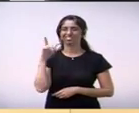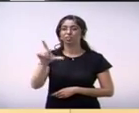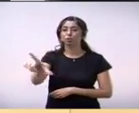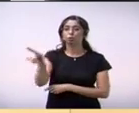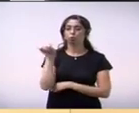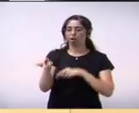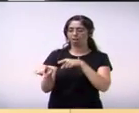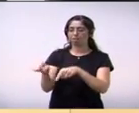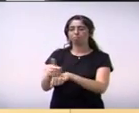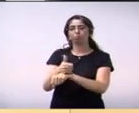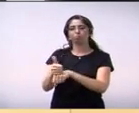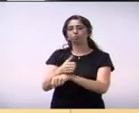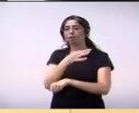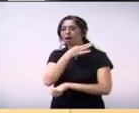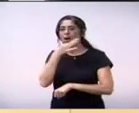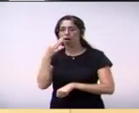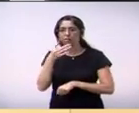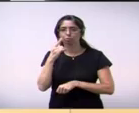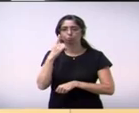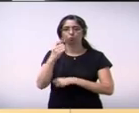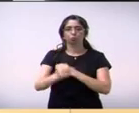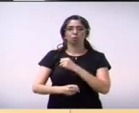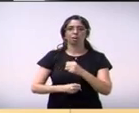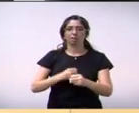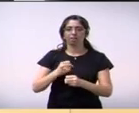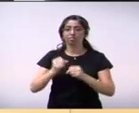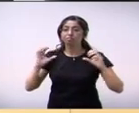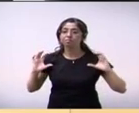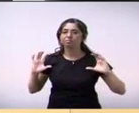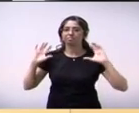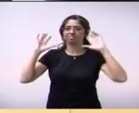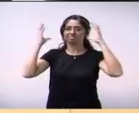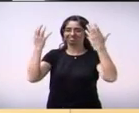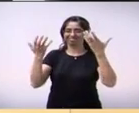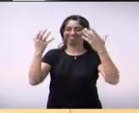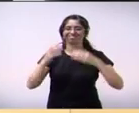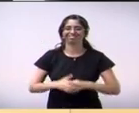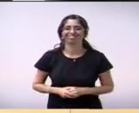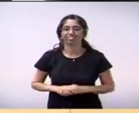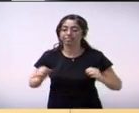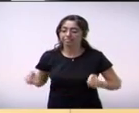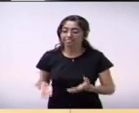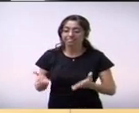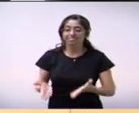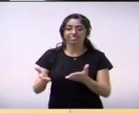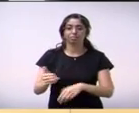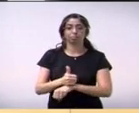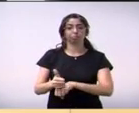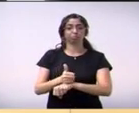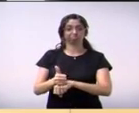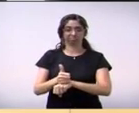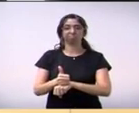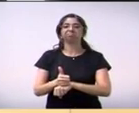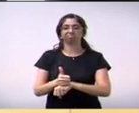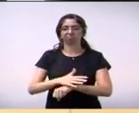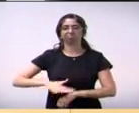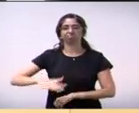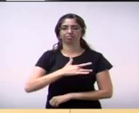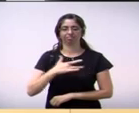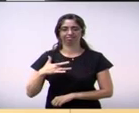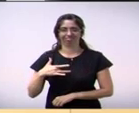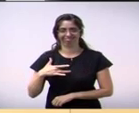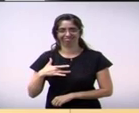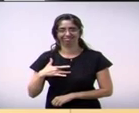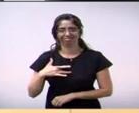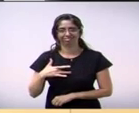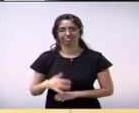a enfermagem, enfermeira do ano, que vai ser uma festa linda, e acho que é o mínimo que nós podemos fazer pelo trabalho da enfermagem.